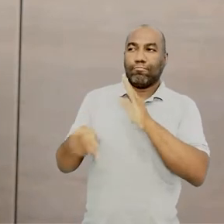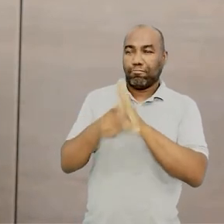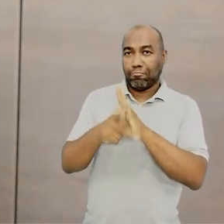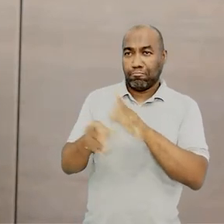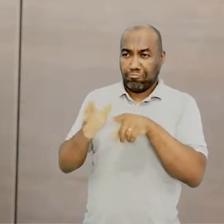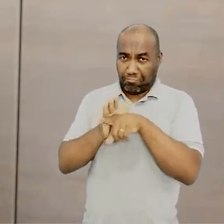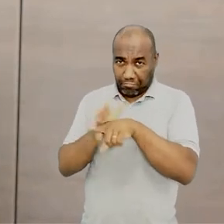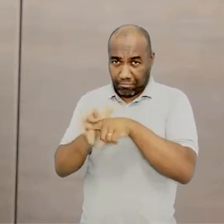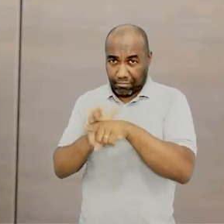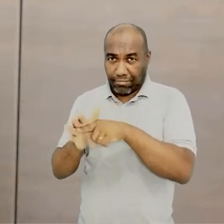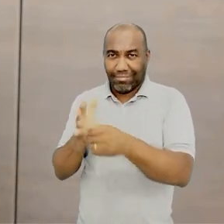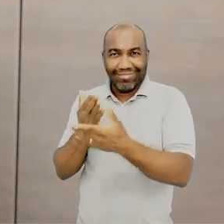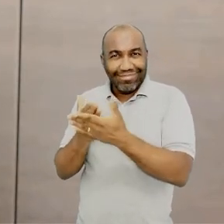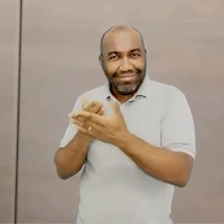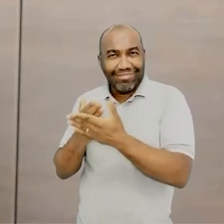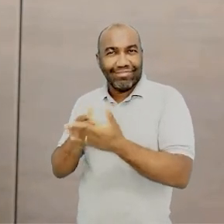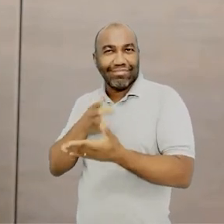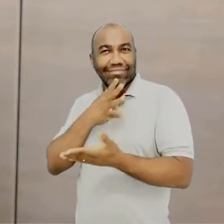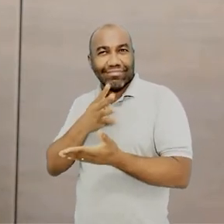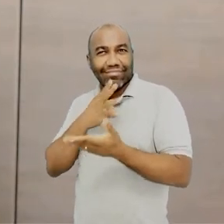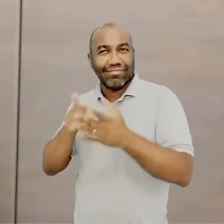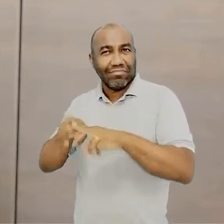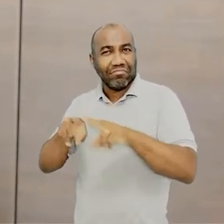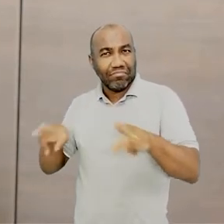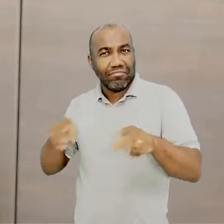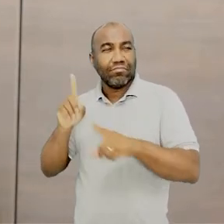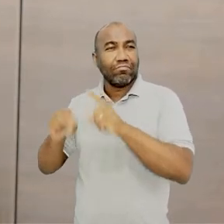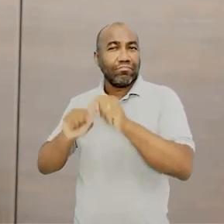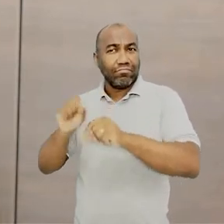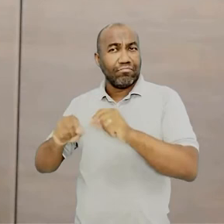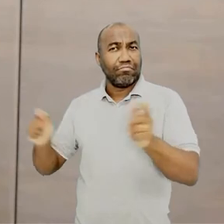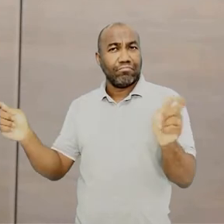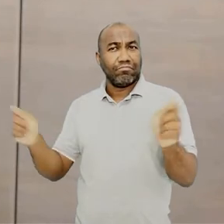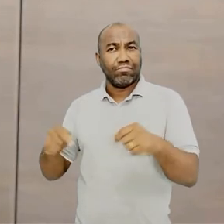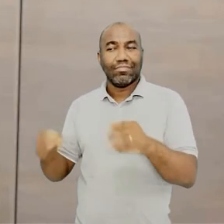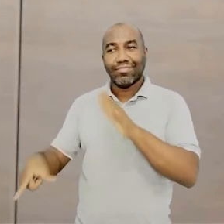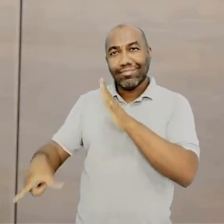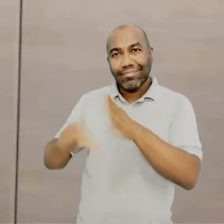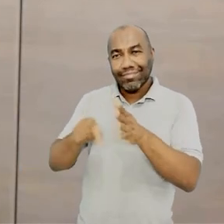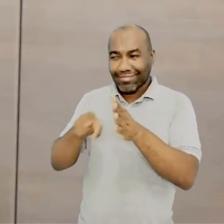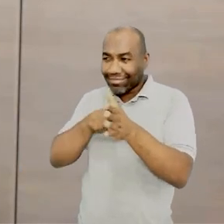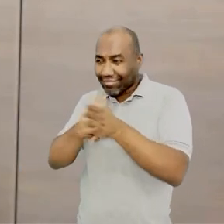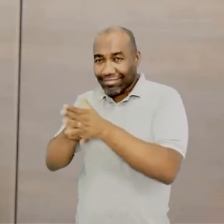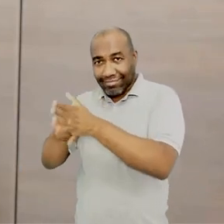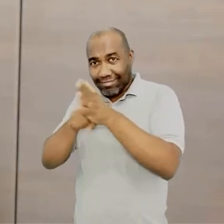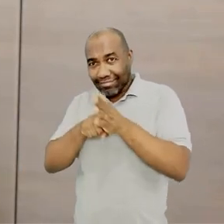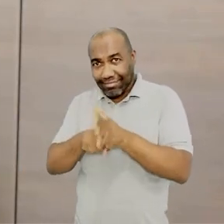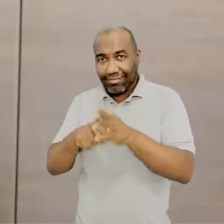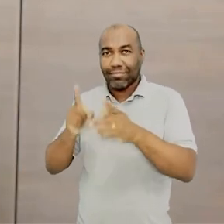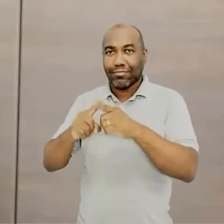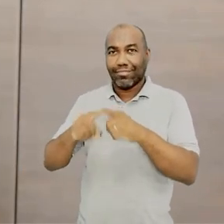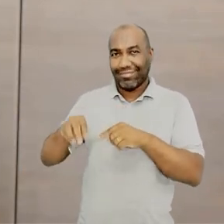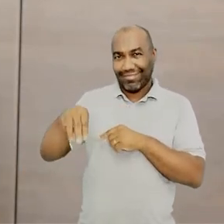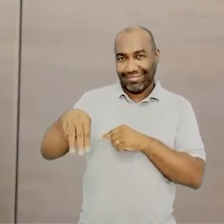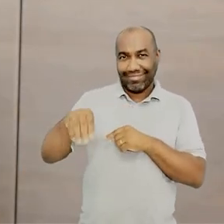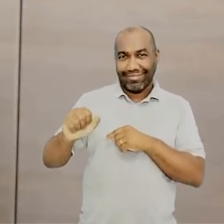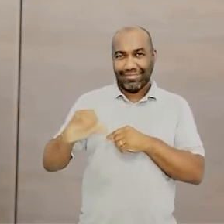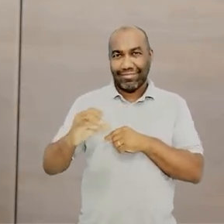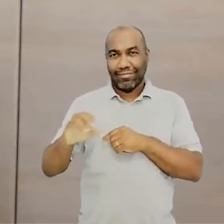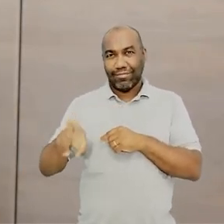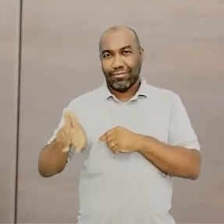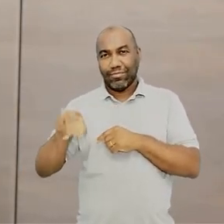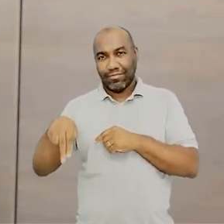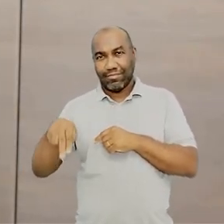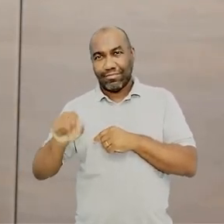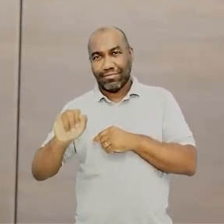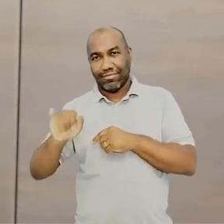e essas trapaças que é tão comum encontrar no jeitinho brasileiro. Dá pra você citar Macunaíma e você vai